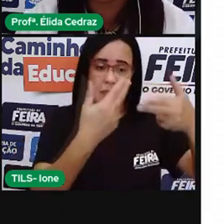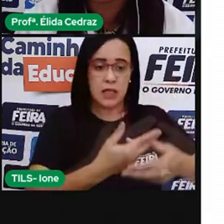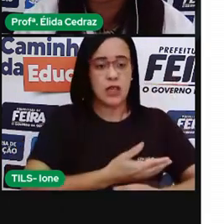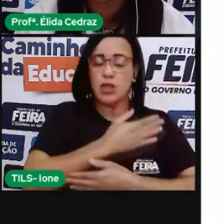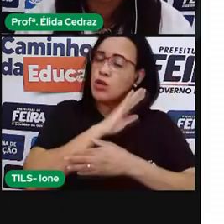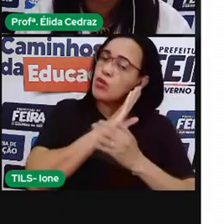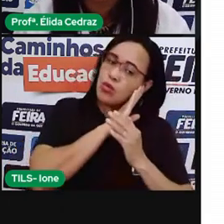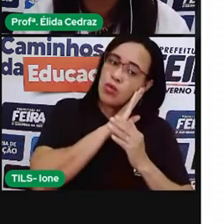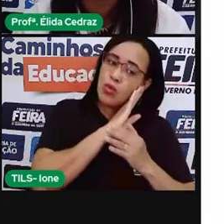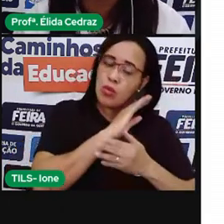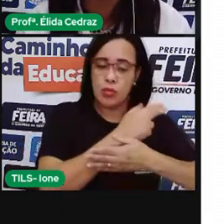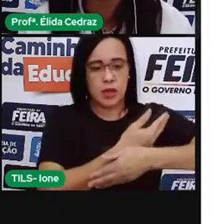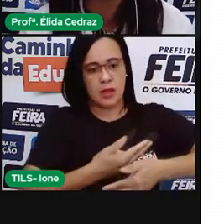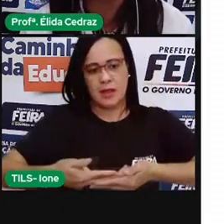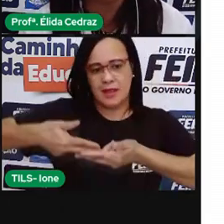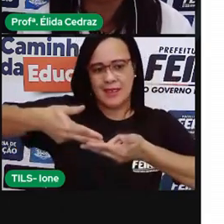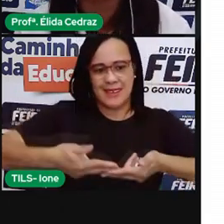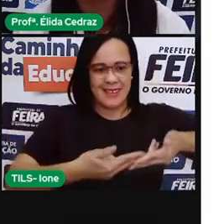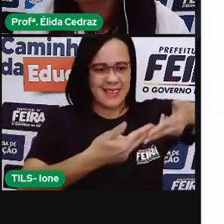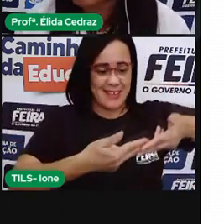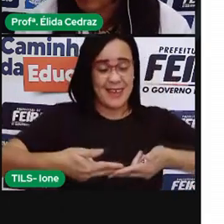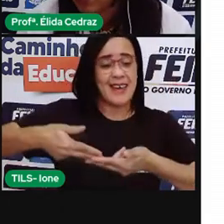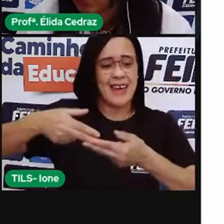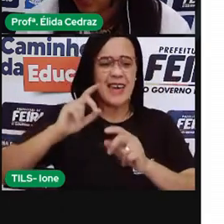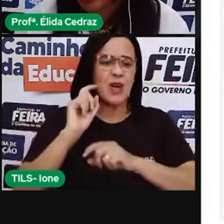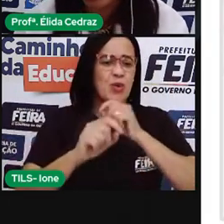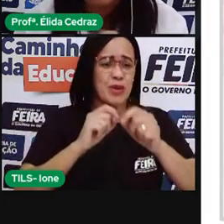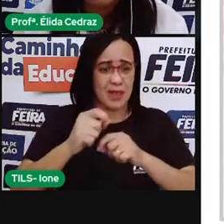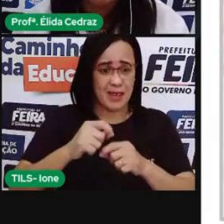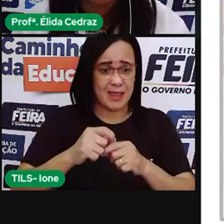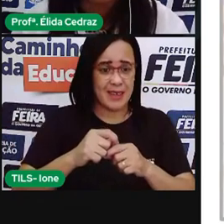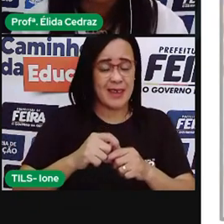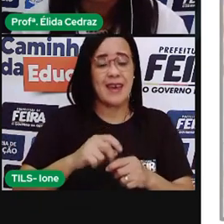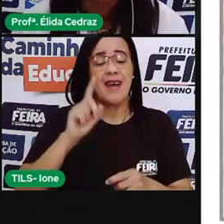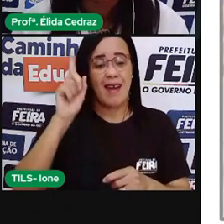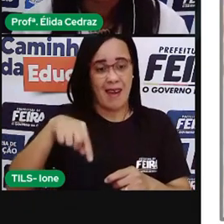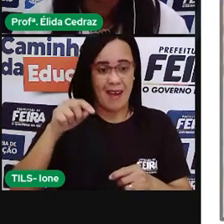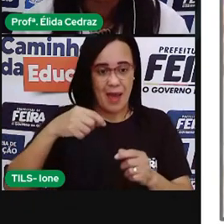Muitos outros costumes nós herdamos dos povos indígenas.